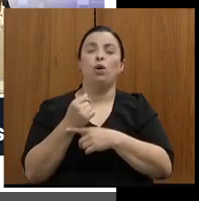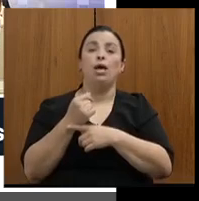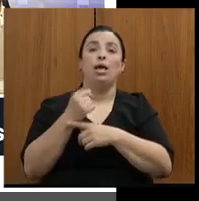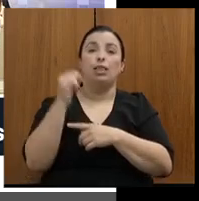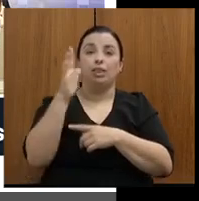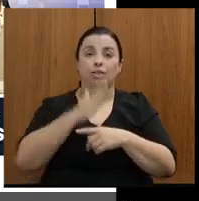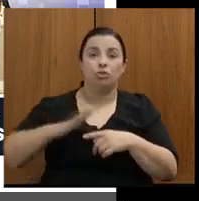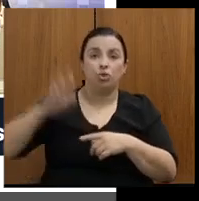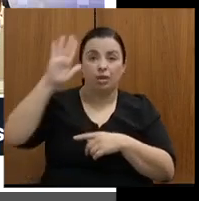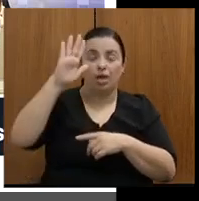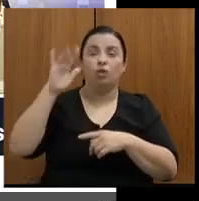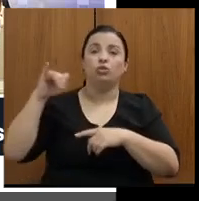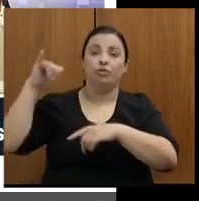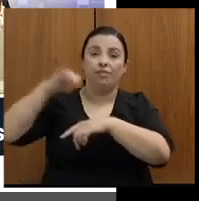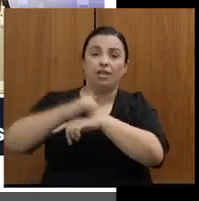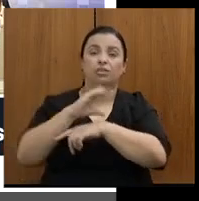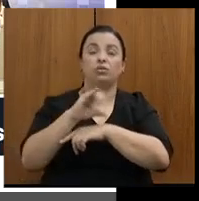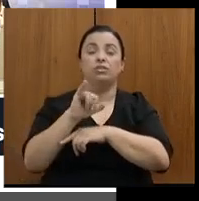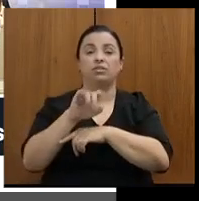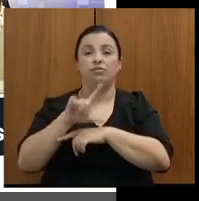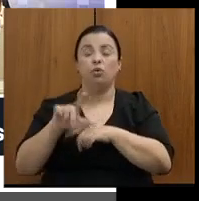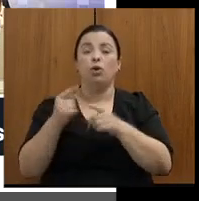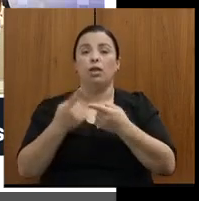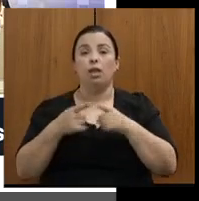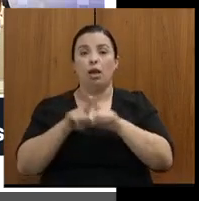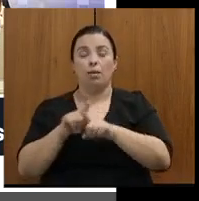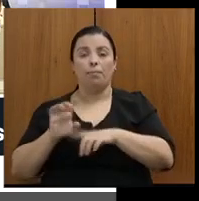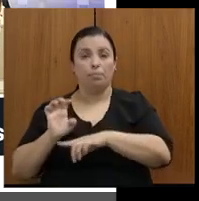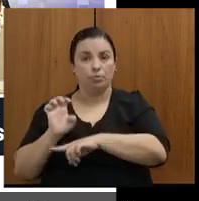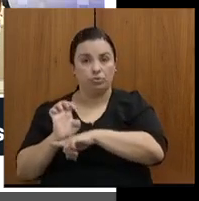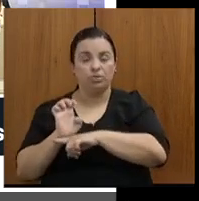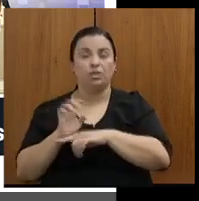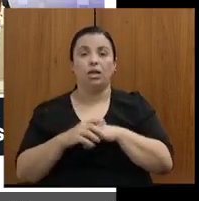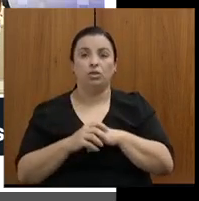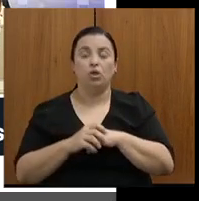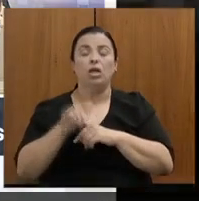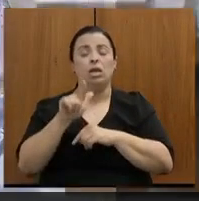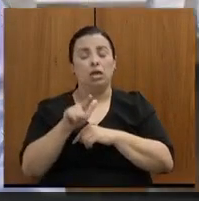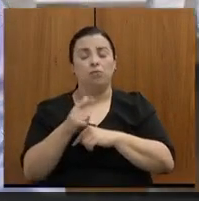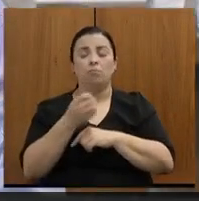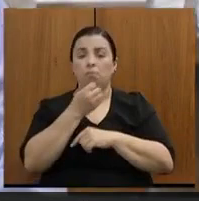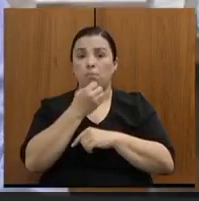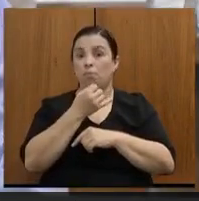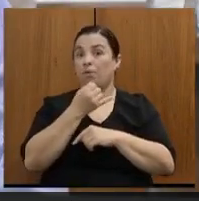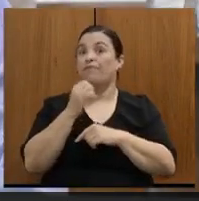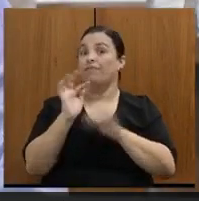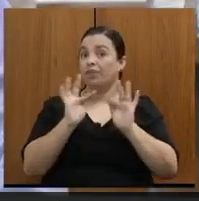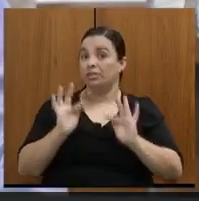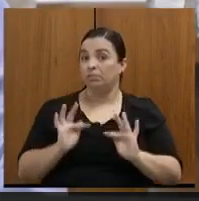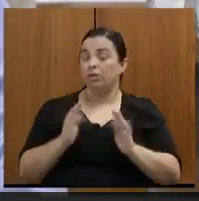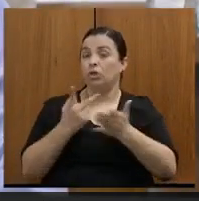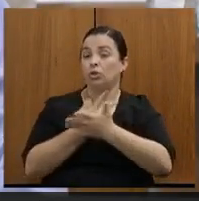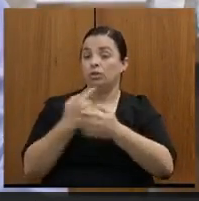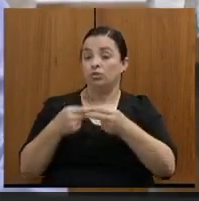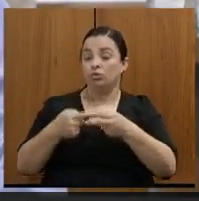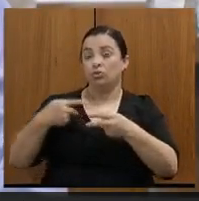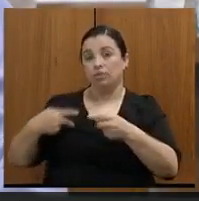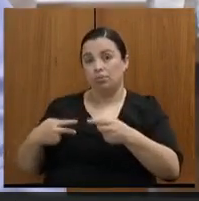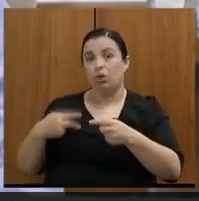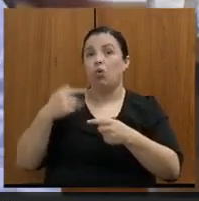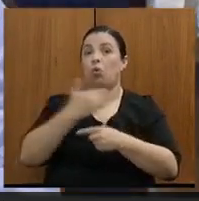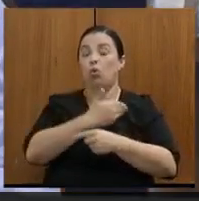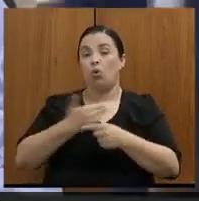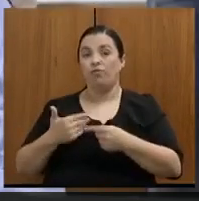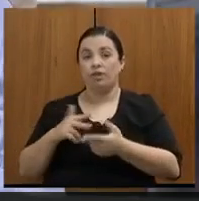com contrapartida do Estado, e, felizmente, a questão de duas semanas atrás, o vice-governador esteve no aeroporto